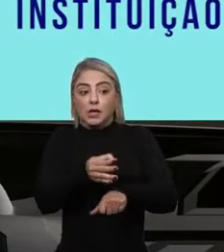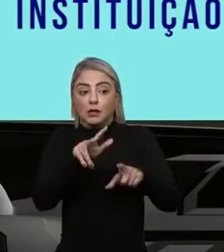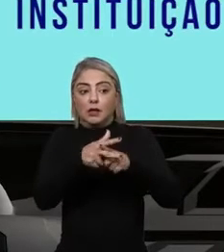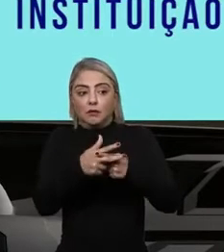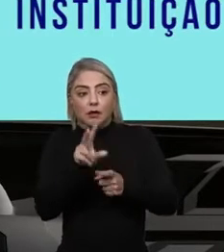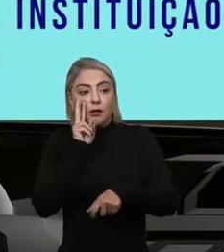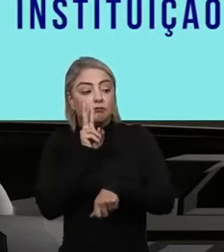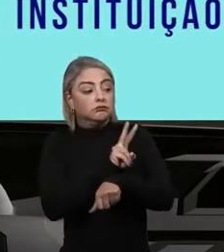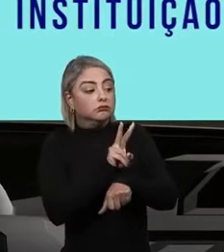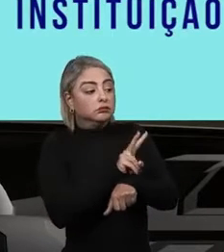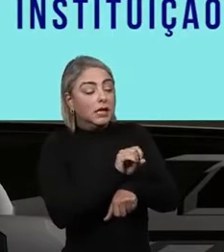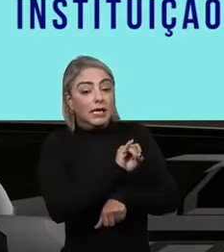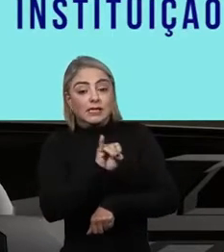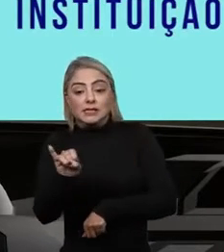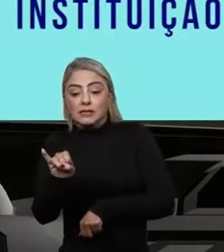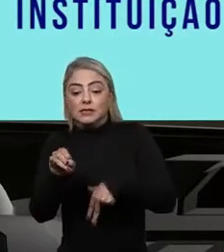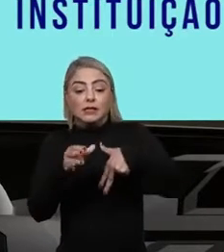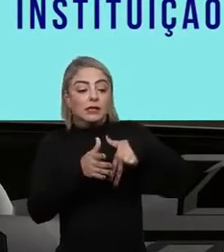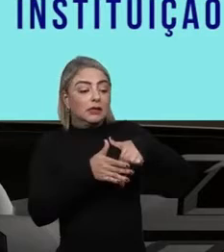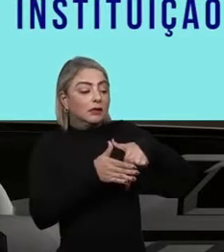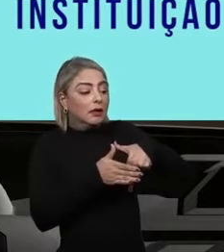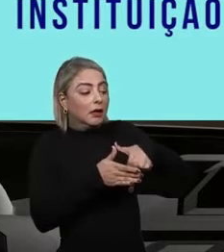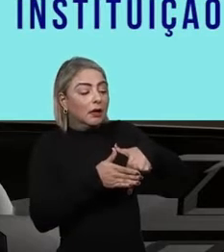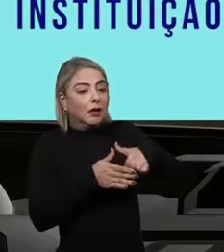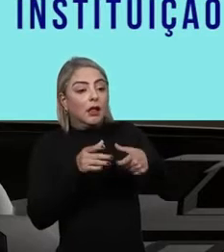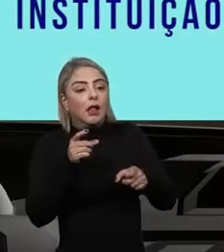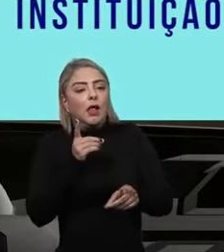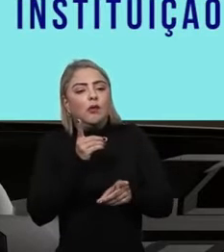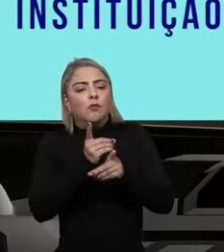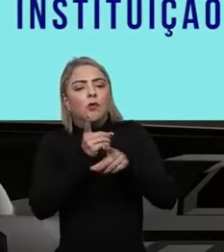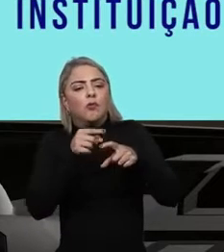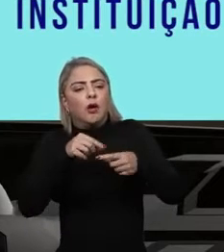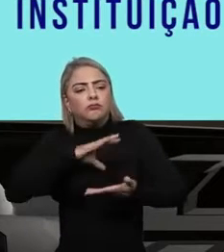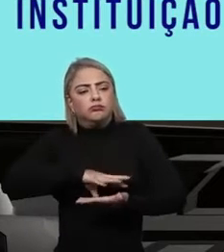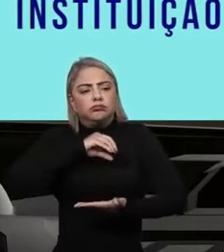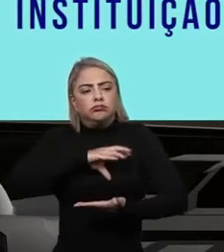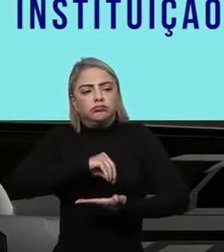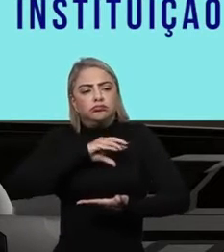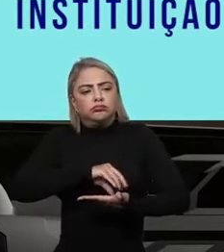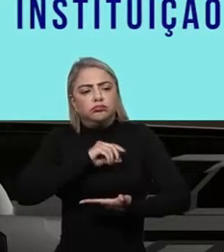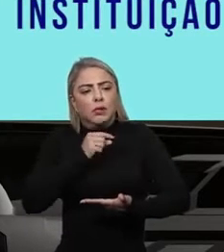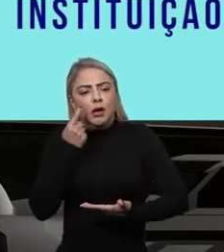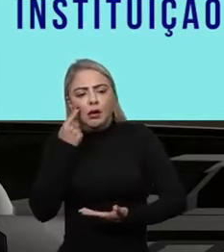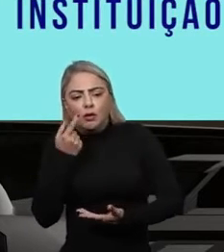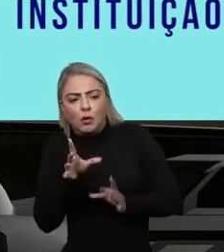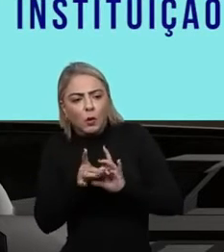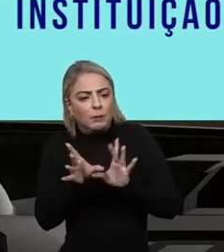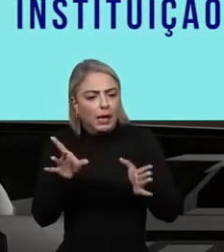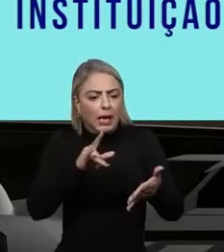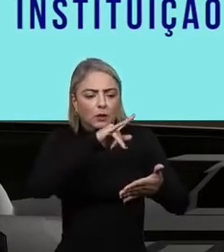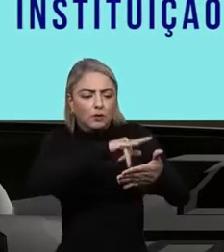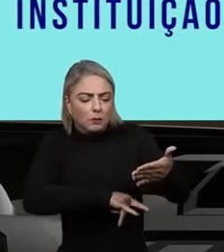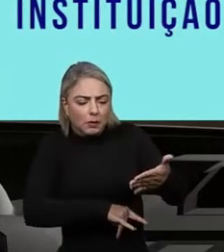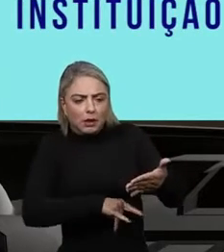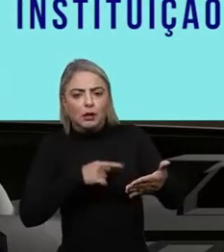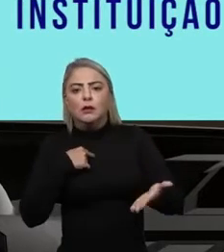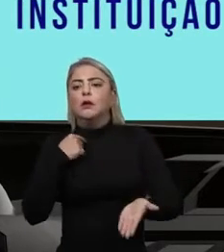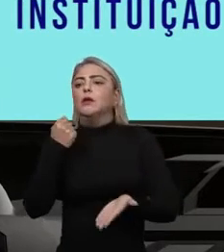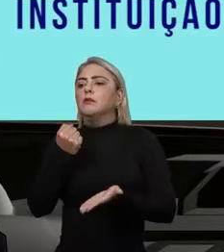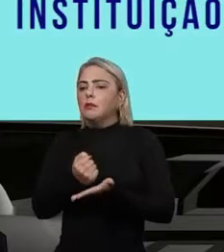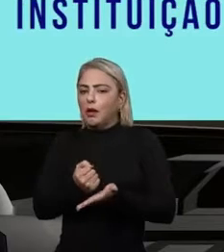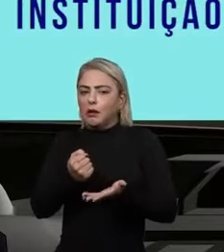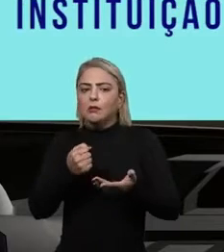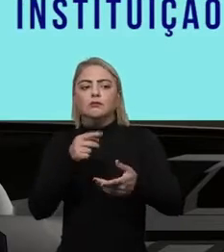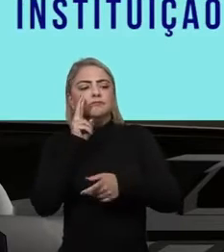monitora. Se o paciente tem um exame diagnóstico para fazer e não foi feito ou não foi liberado o laudo, a gente marca a ferramenta